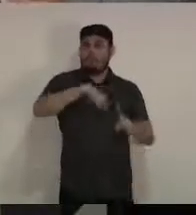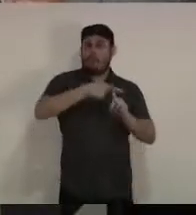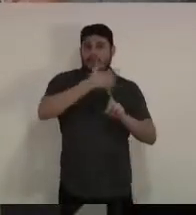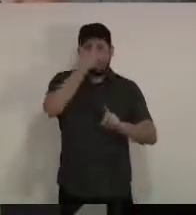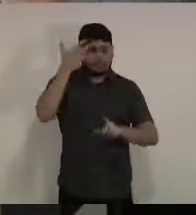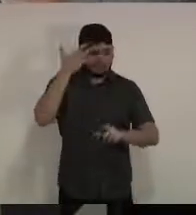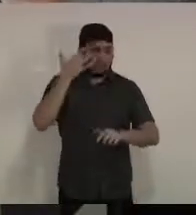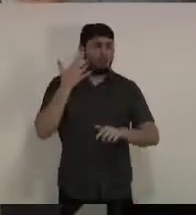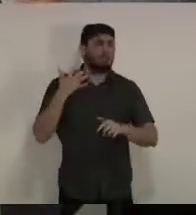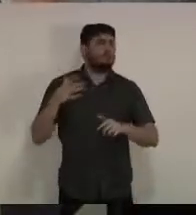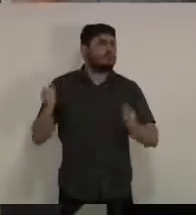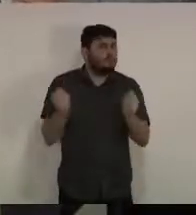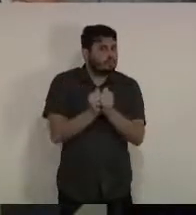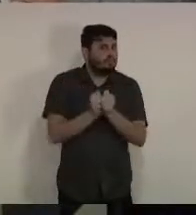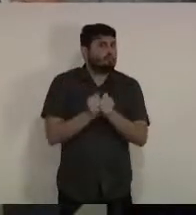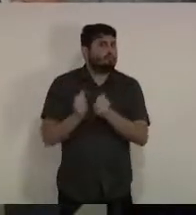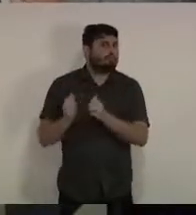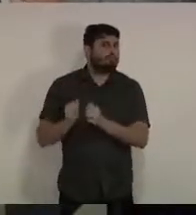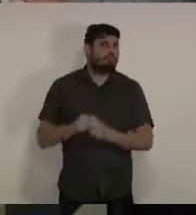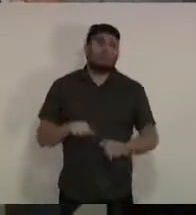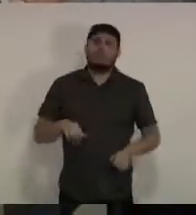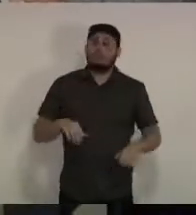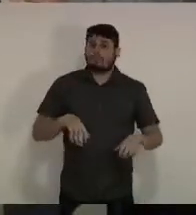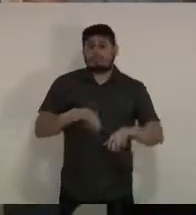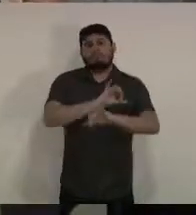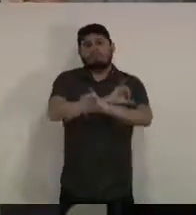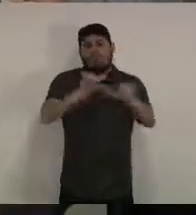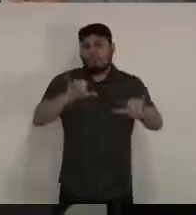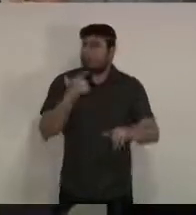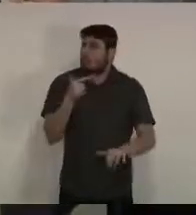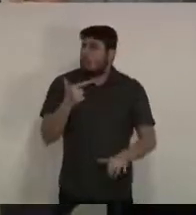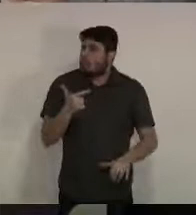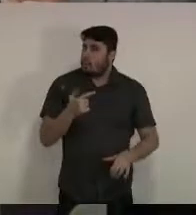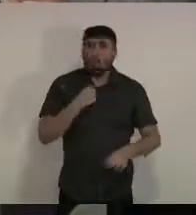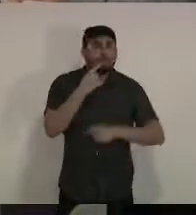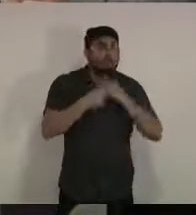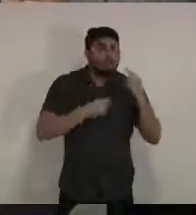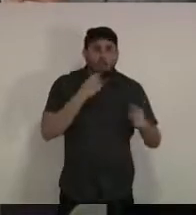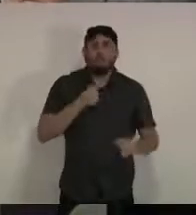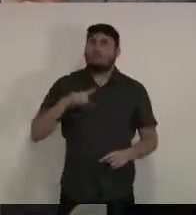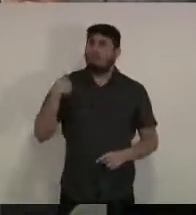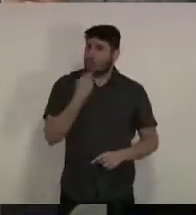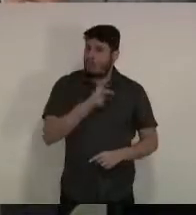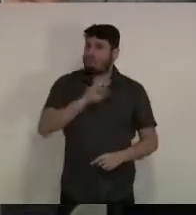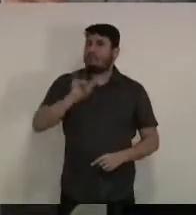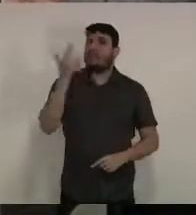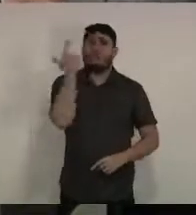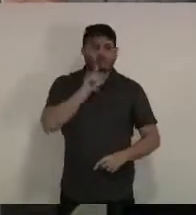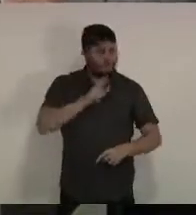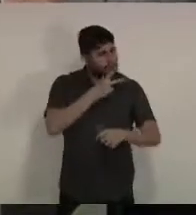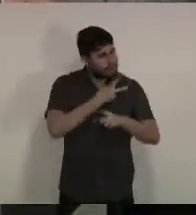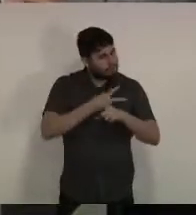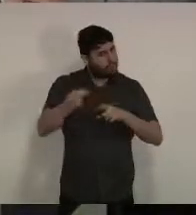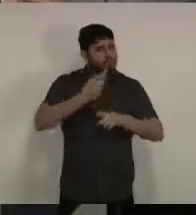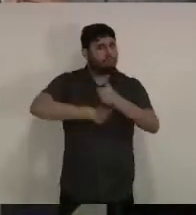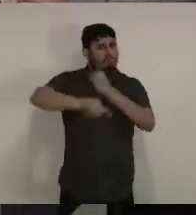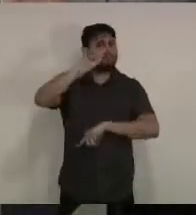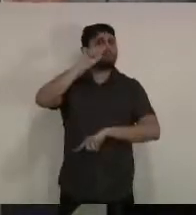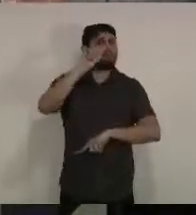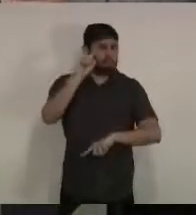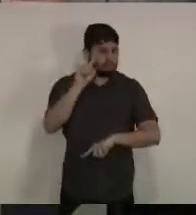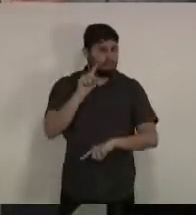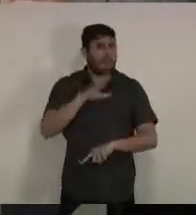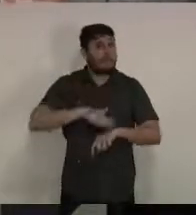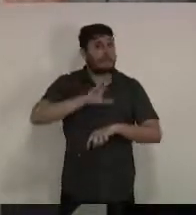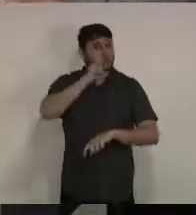Gente, eu não tenho dúvida nenhuma de que nós sairemos mais fortes do que entramos nessa epidemia. E nós sairemos dela. Nossa